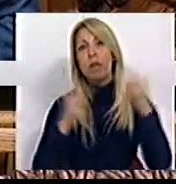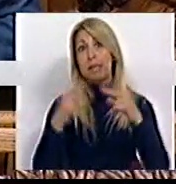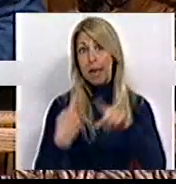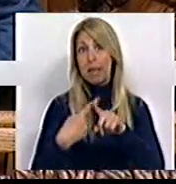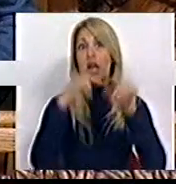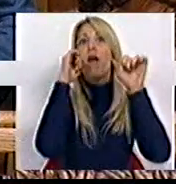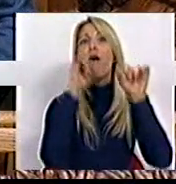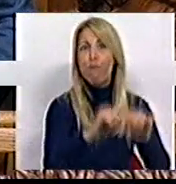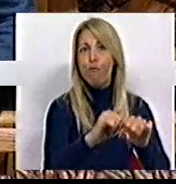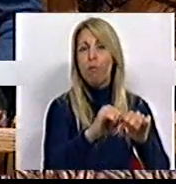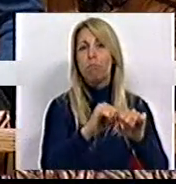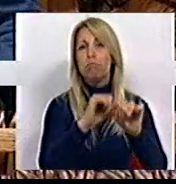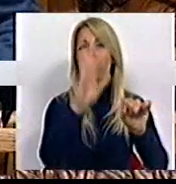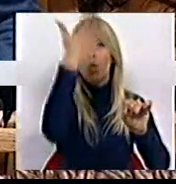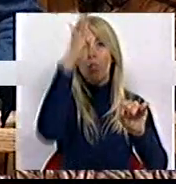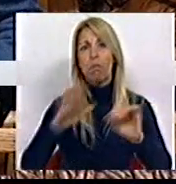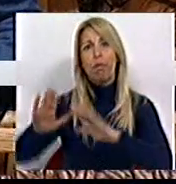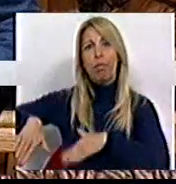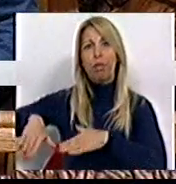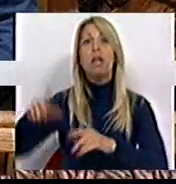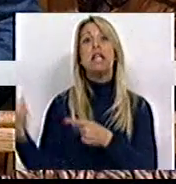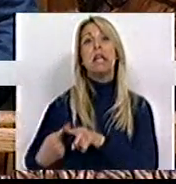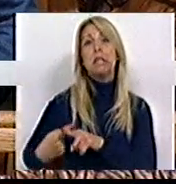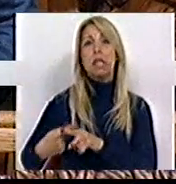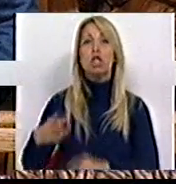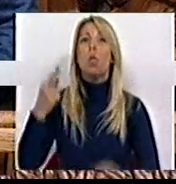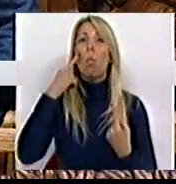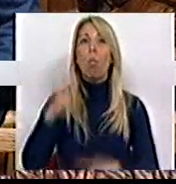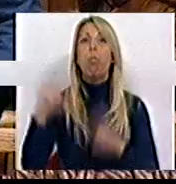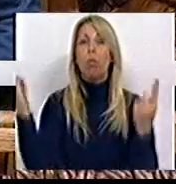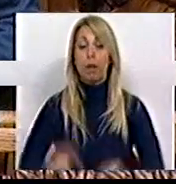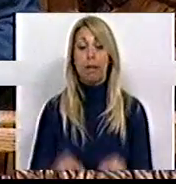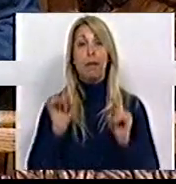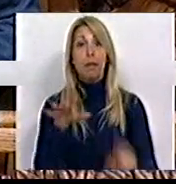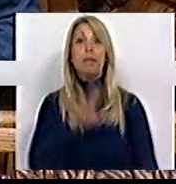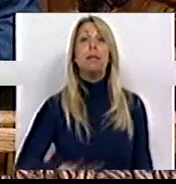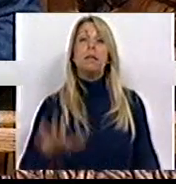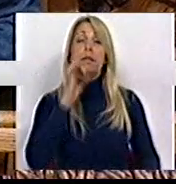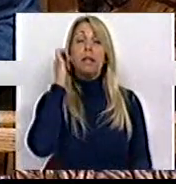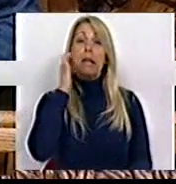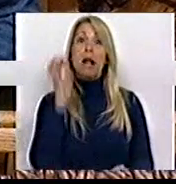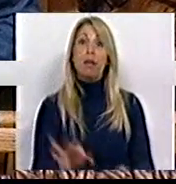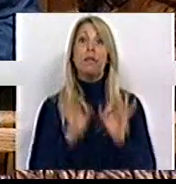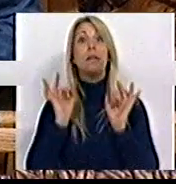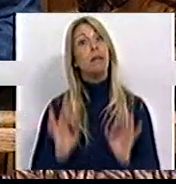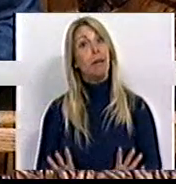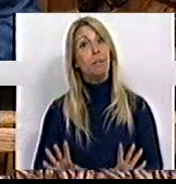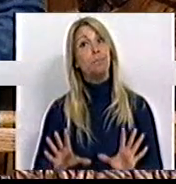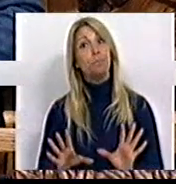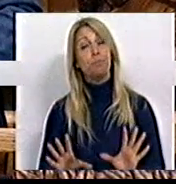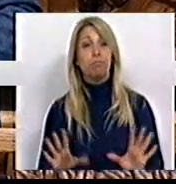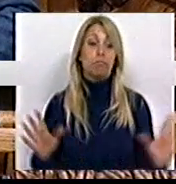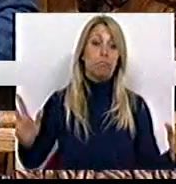seus interesses se sobreponham ao interesse público. Esta situação é tanto mais grave na medida em que,